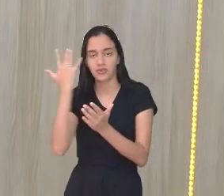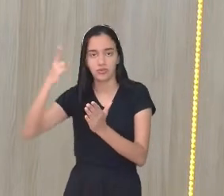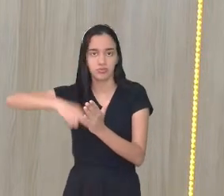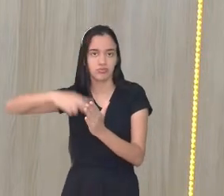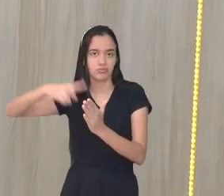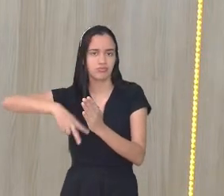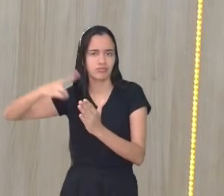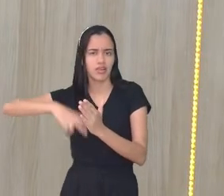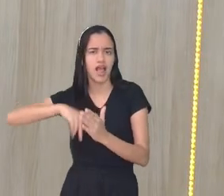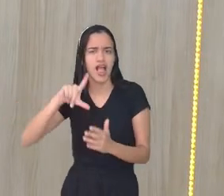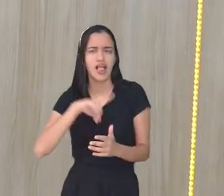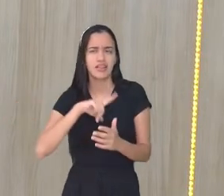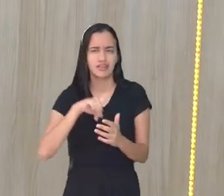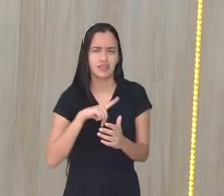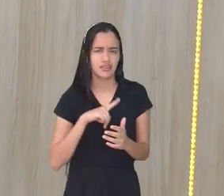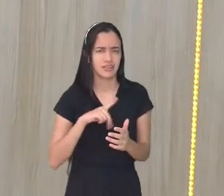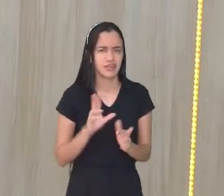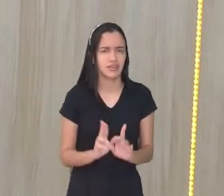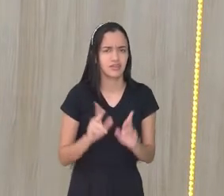Será que existe diferença?